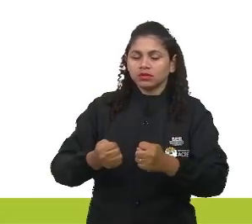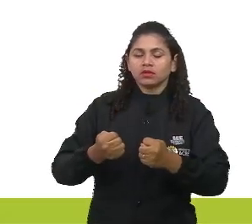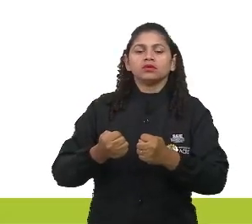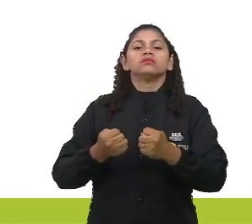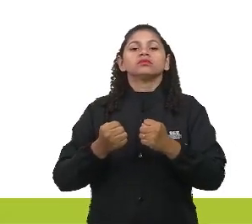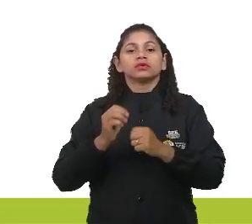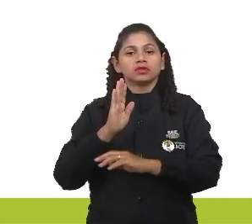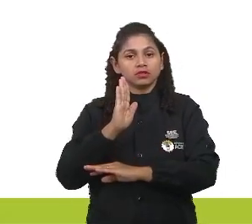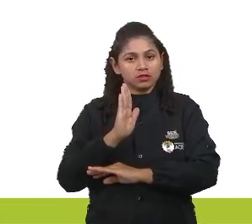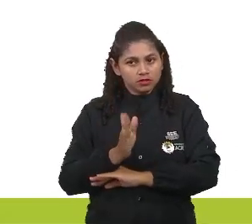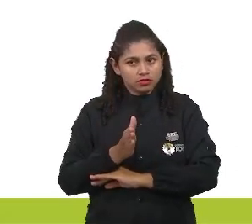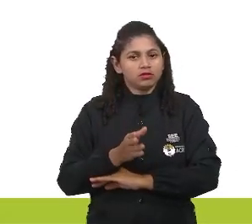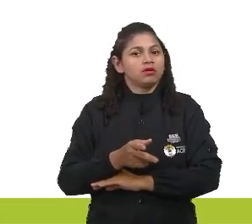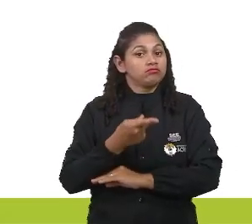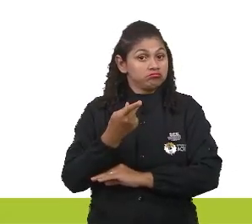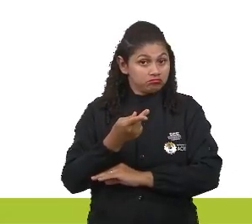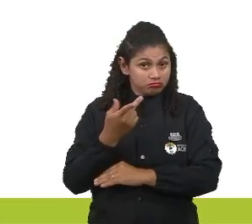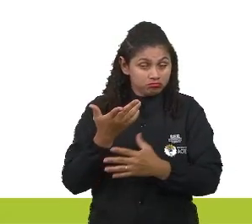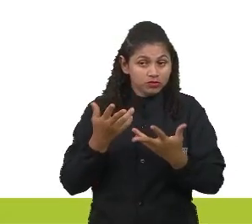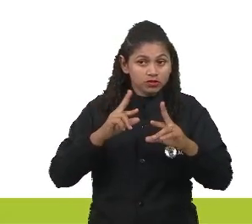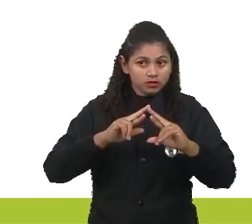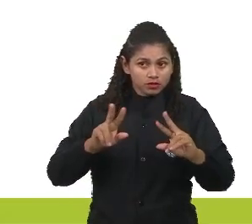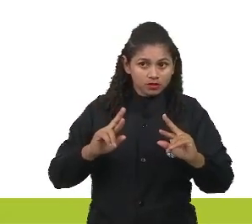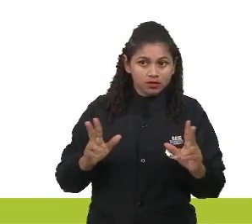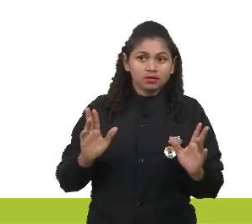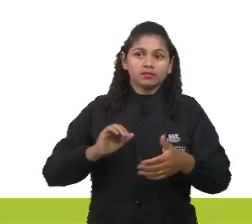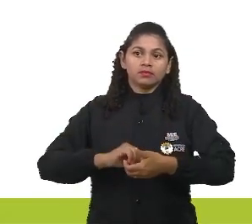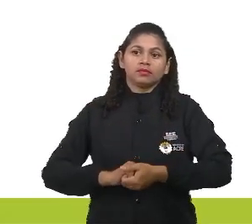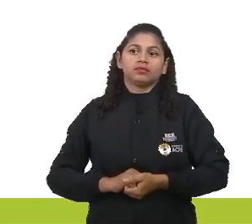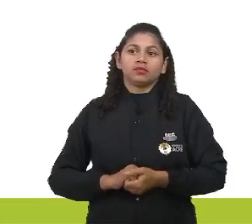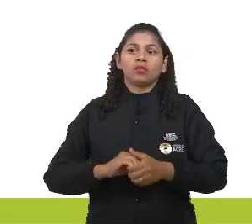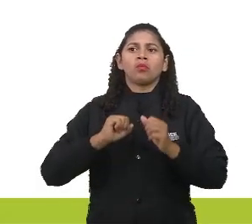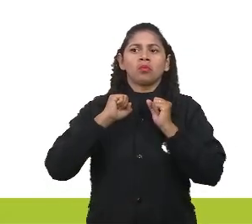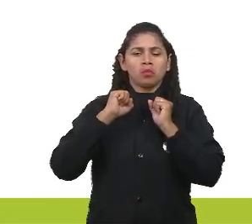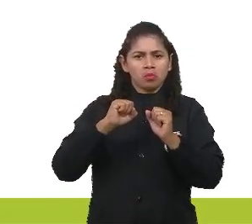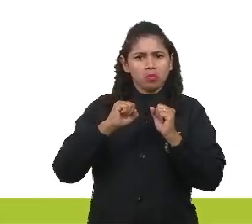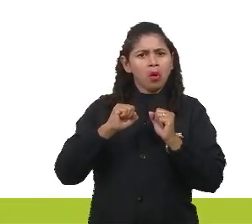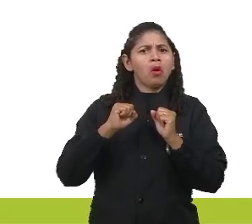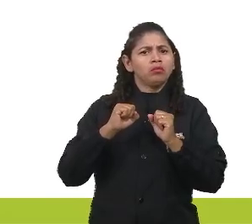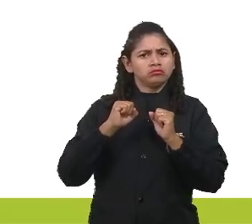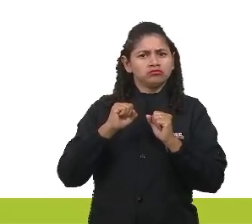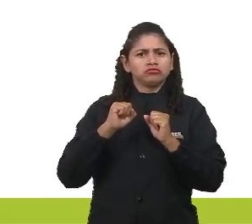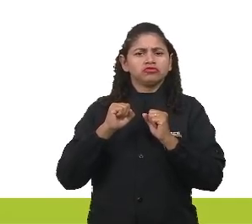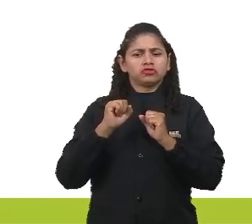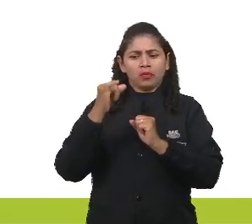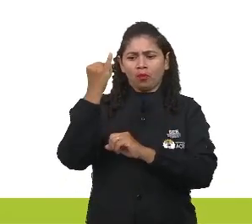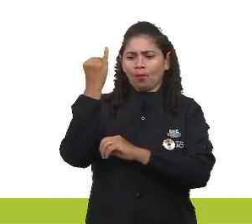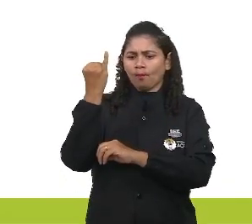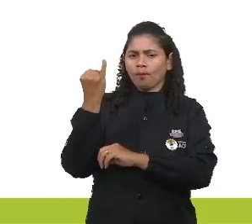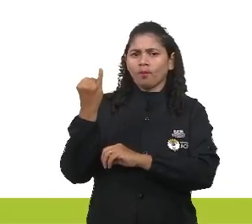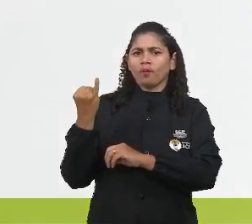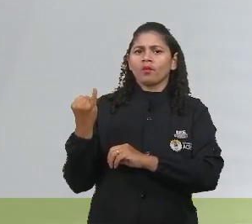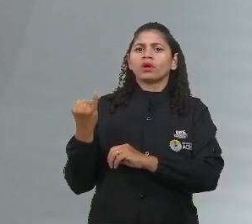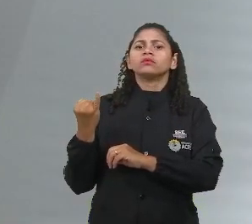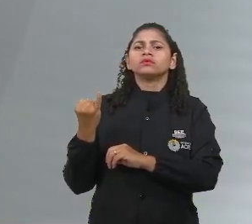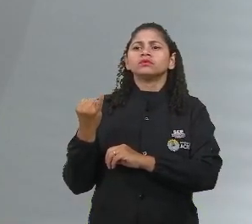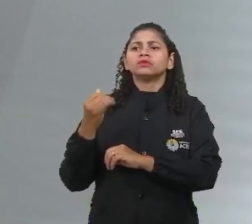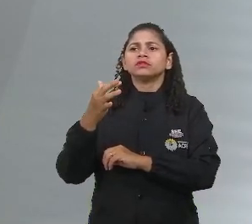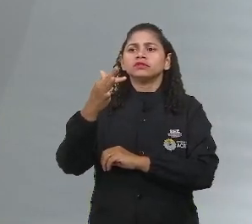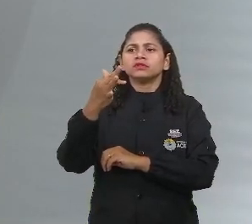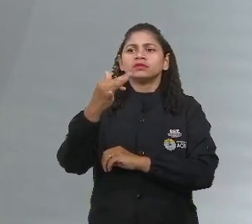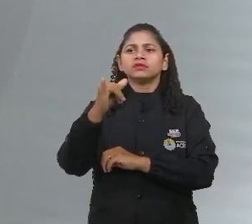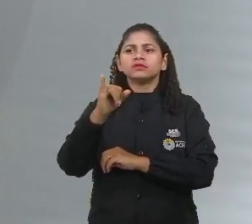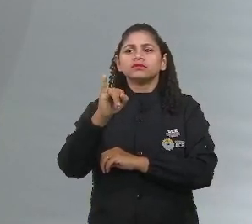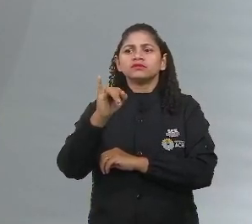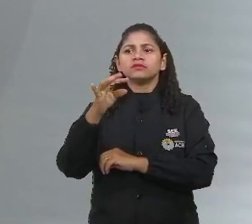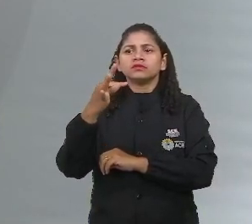física que a gente já conseguiu diferenciar. Posso sim me tornar um padrão fitness? Posso sim. Fitness no sentido de ter um